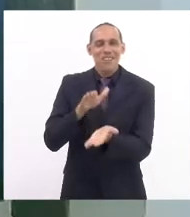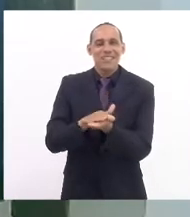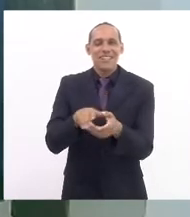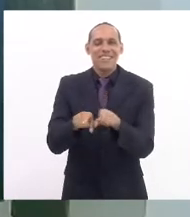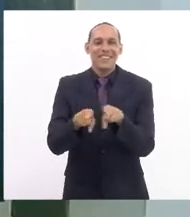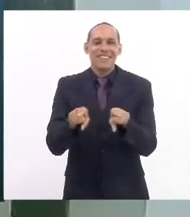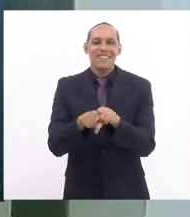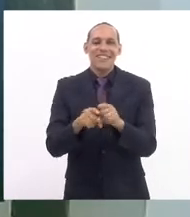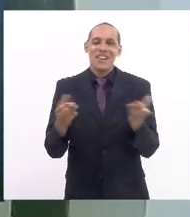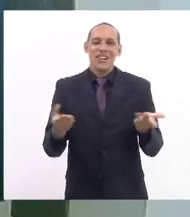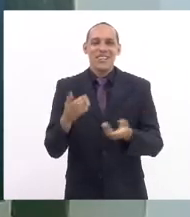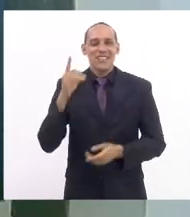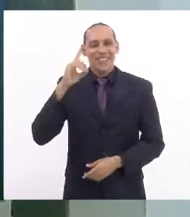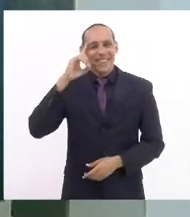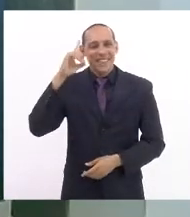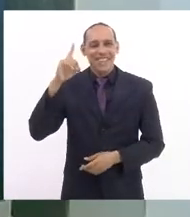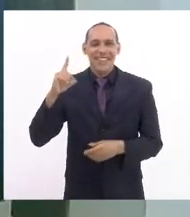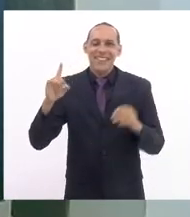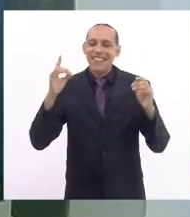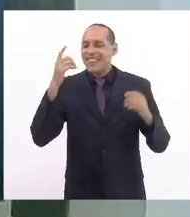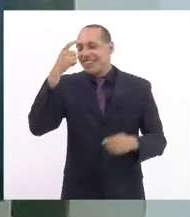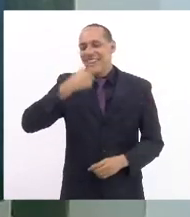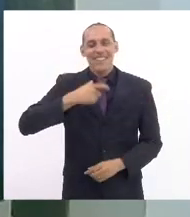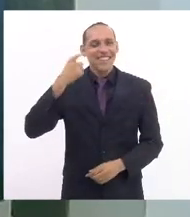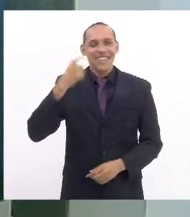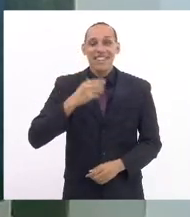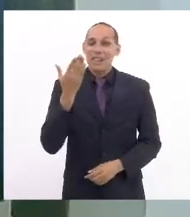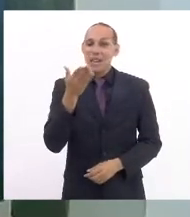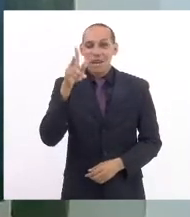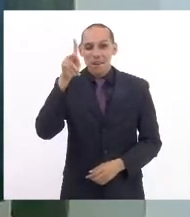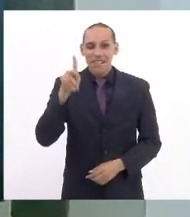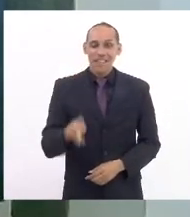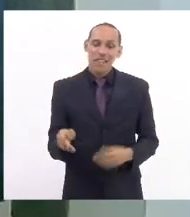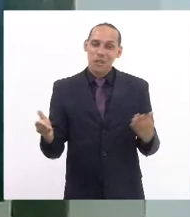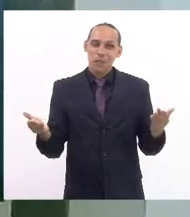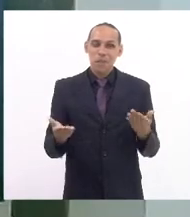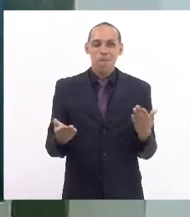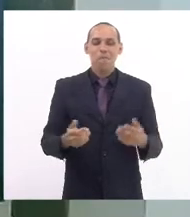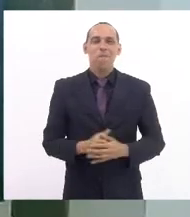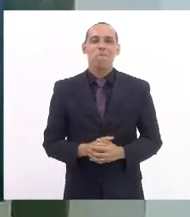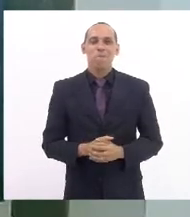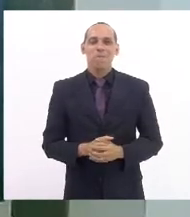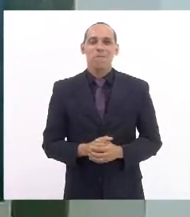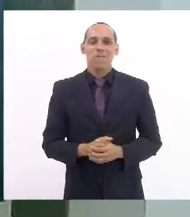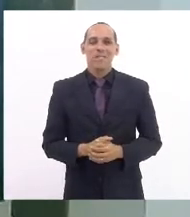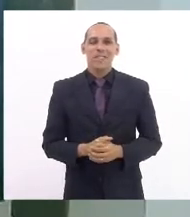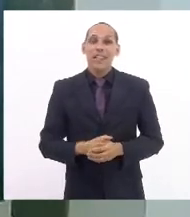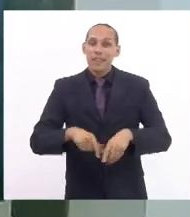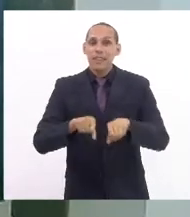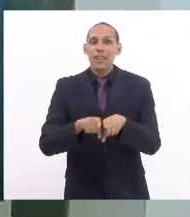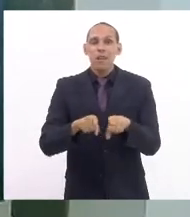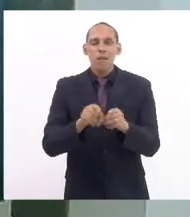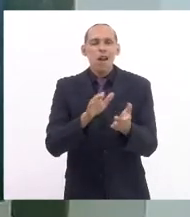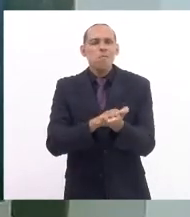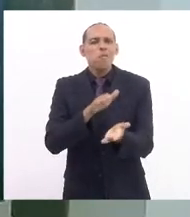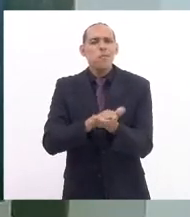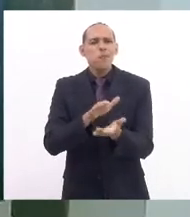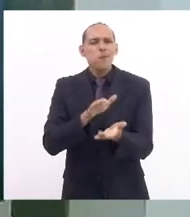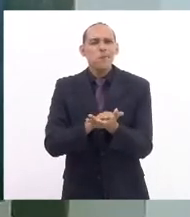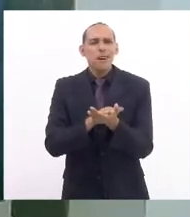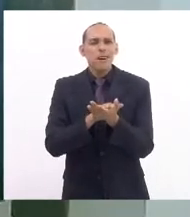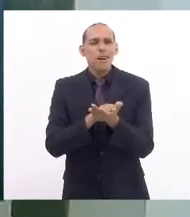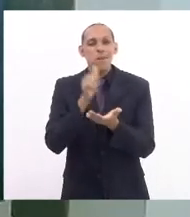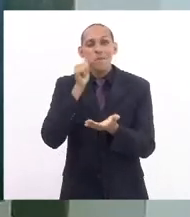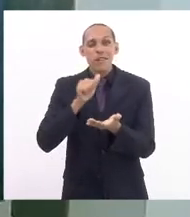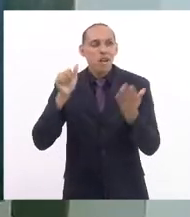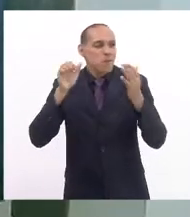lindo à vossa excelência que preside hoje os trabalhos e estendendo meus cumprimentos à vossa excelência a todas